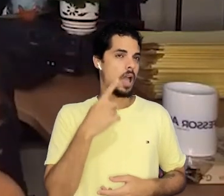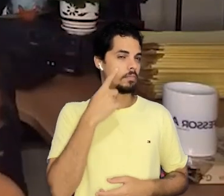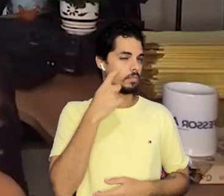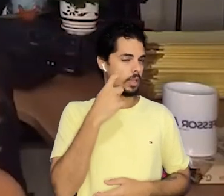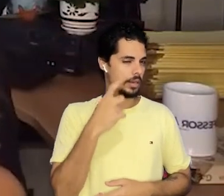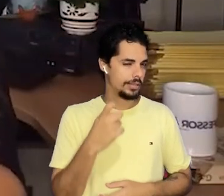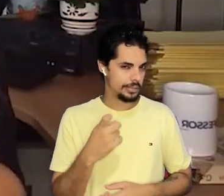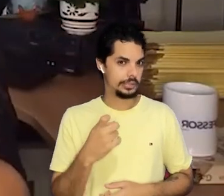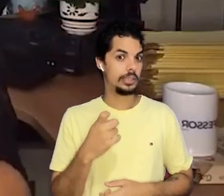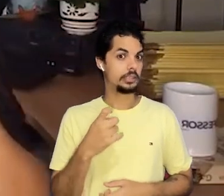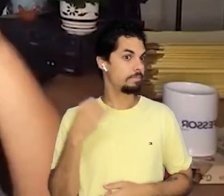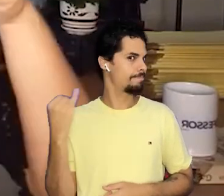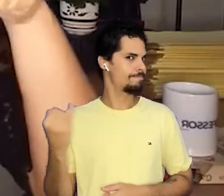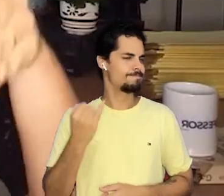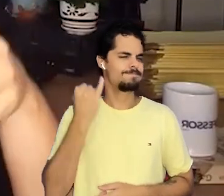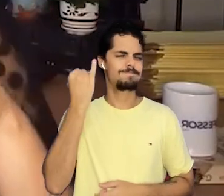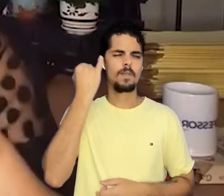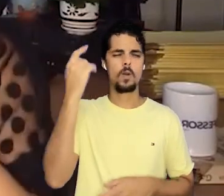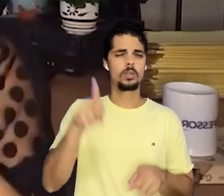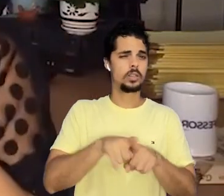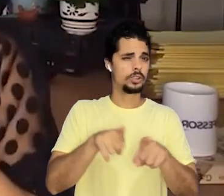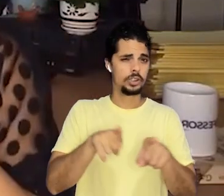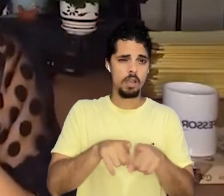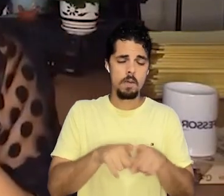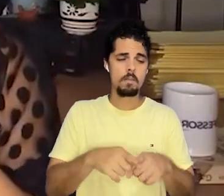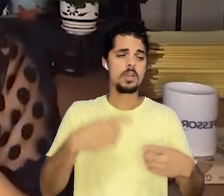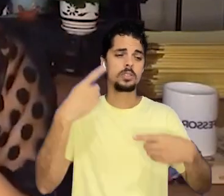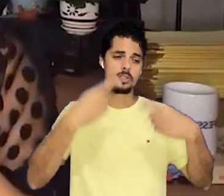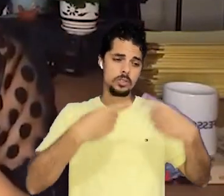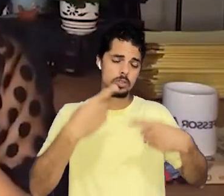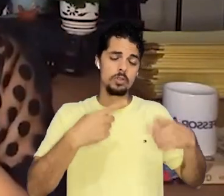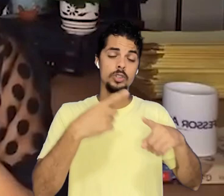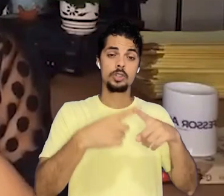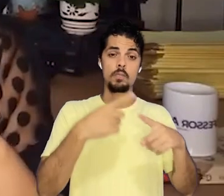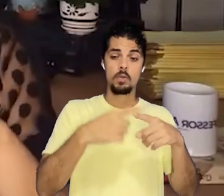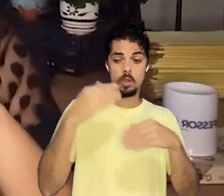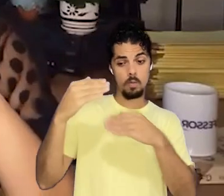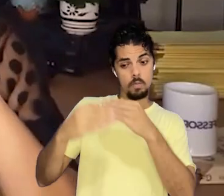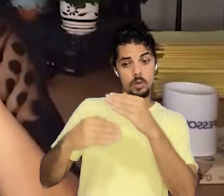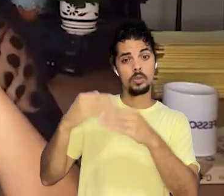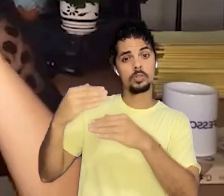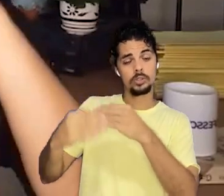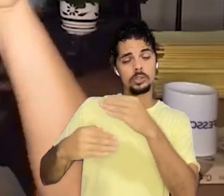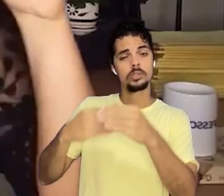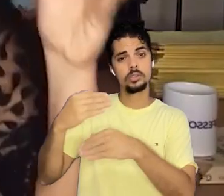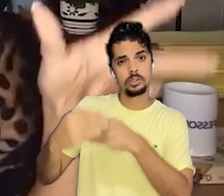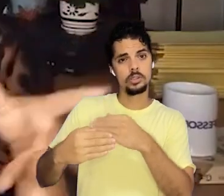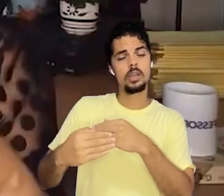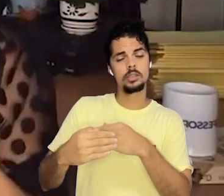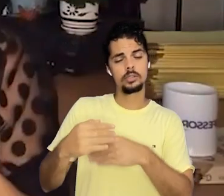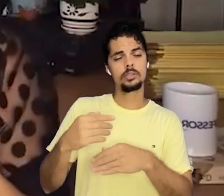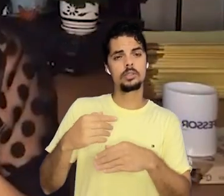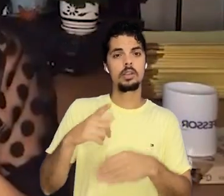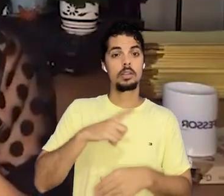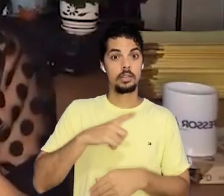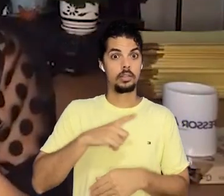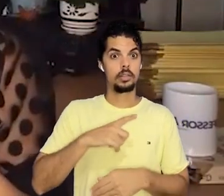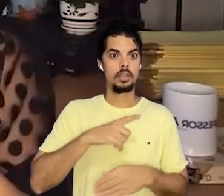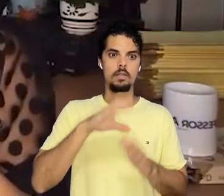importante ser discutida, não apenas nesse momento da independência, mas em todo um